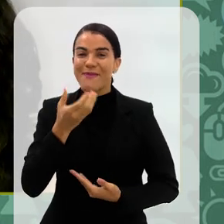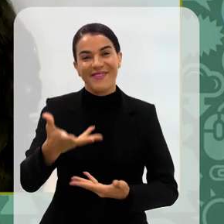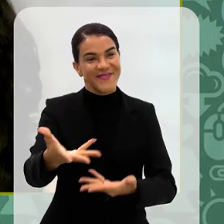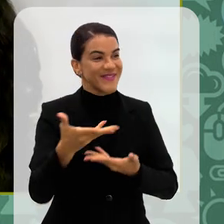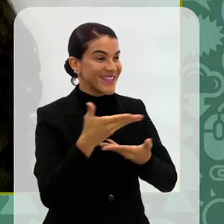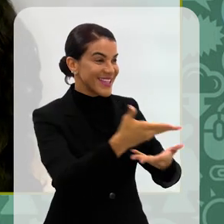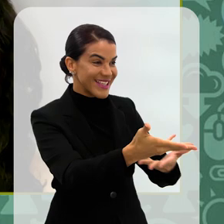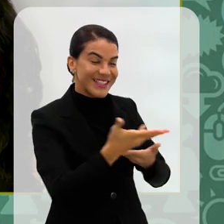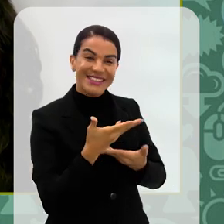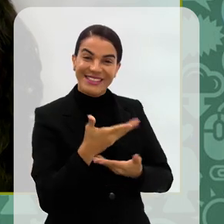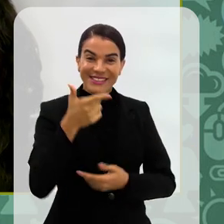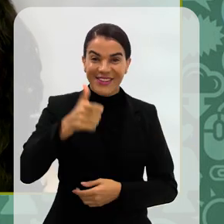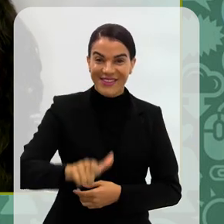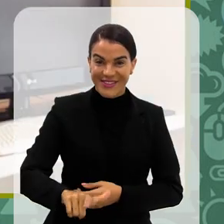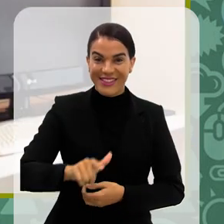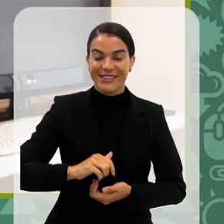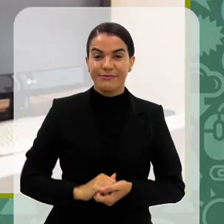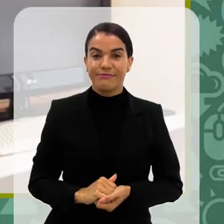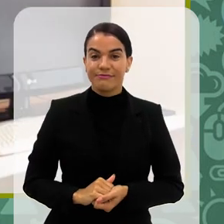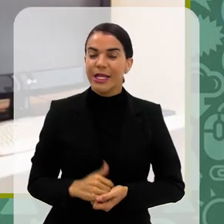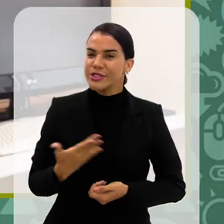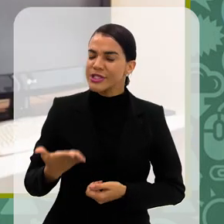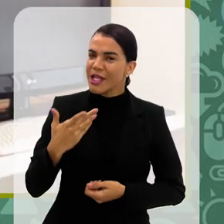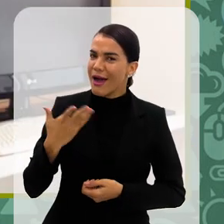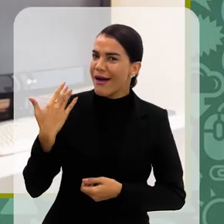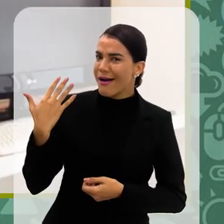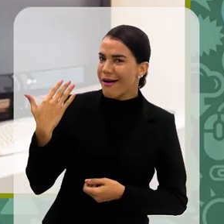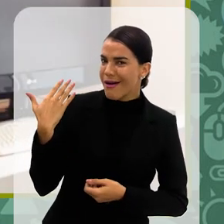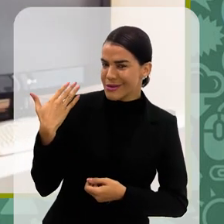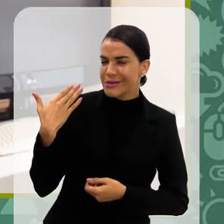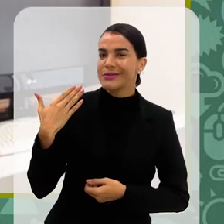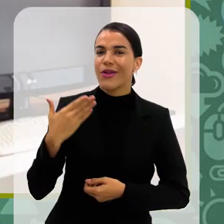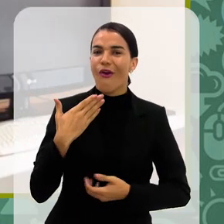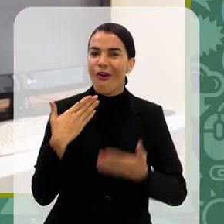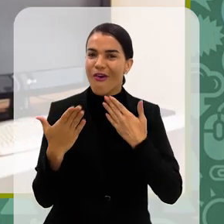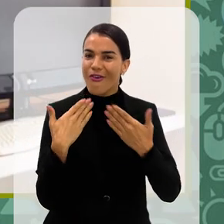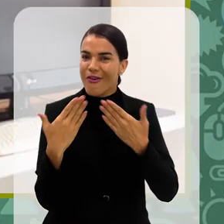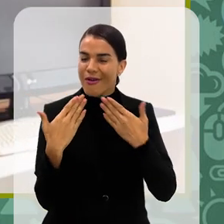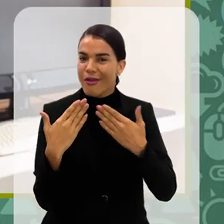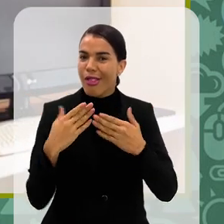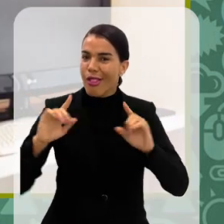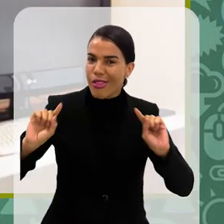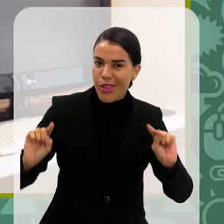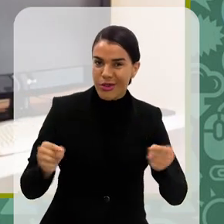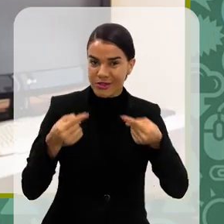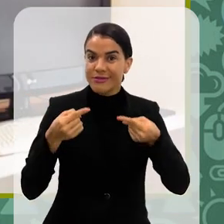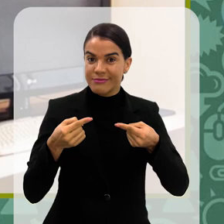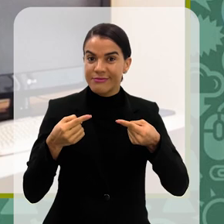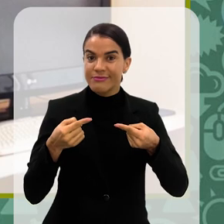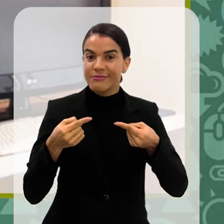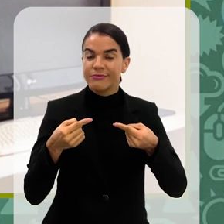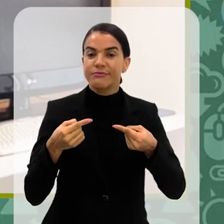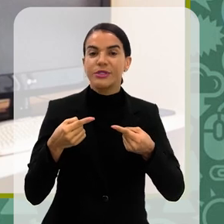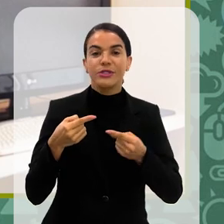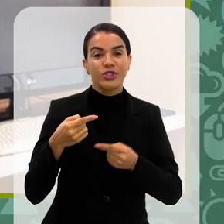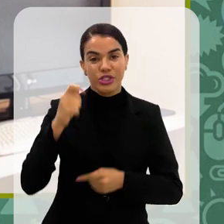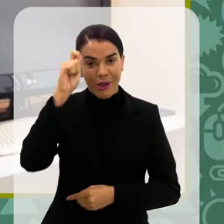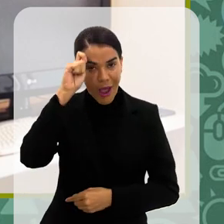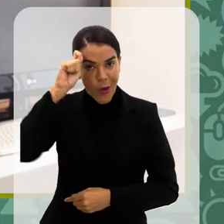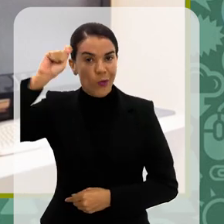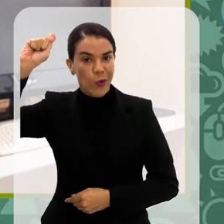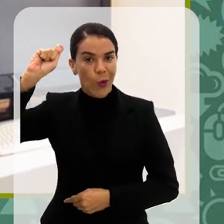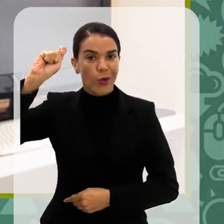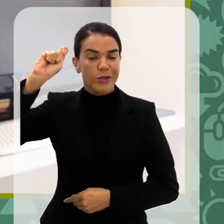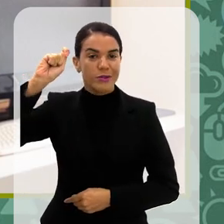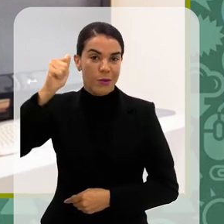sejam muito bem-vindas mais uma vez. A gente estava conversando no bloco anterior dos desafios de autores